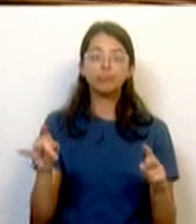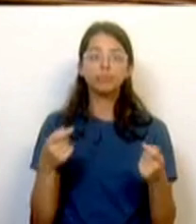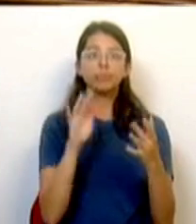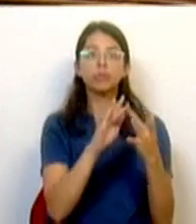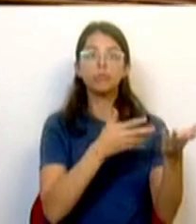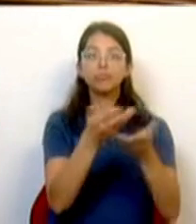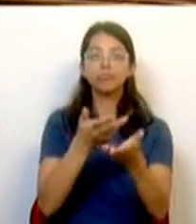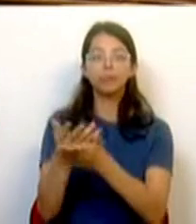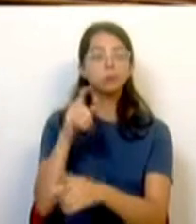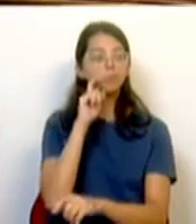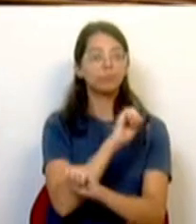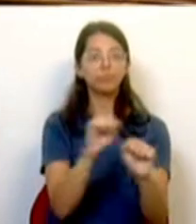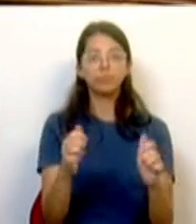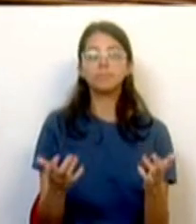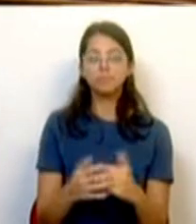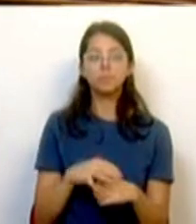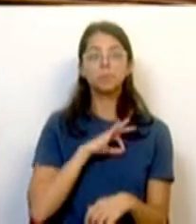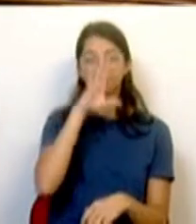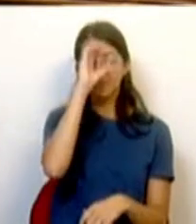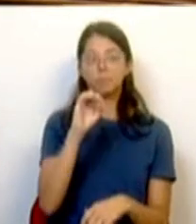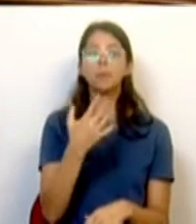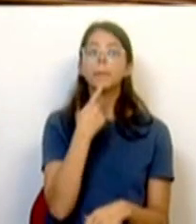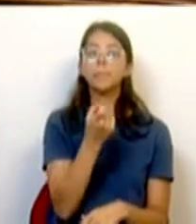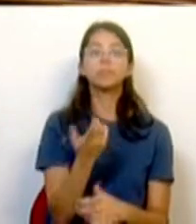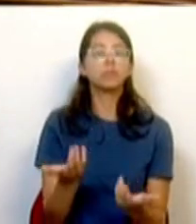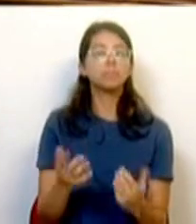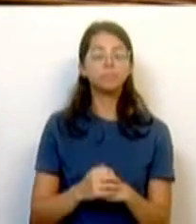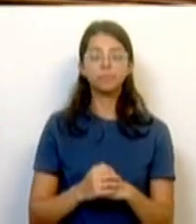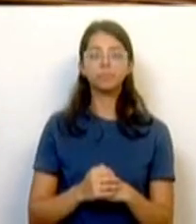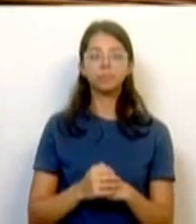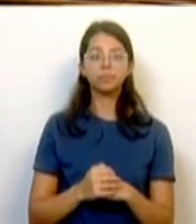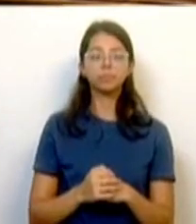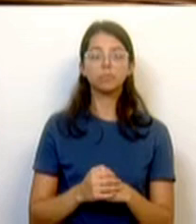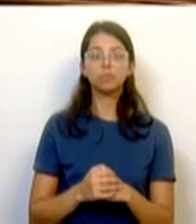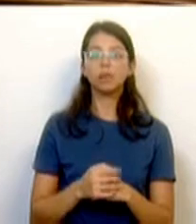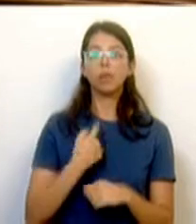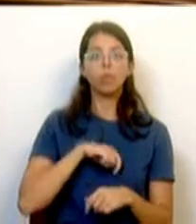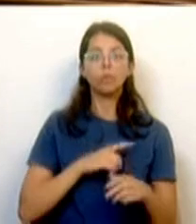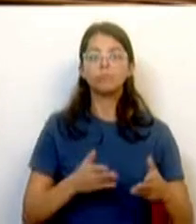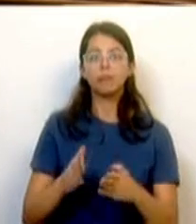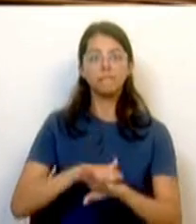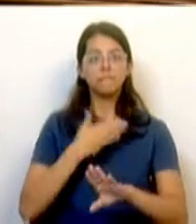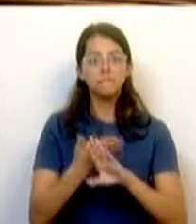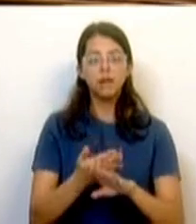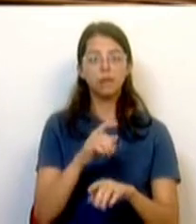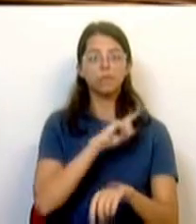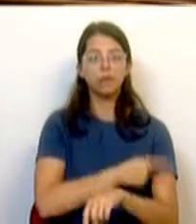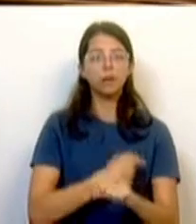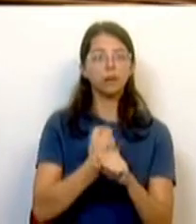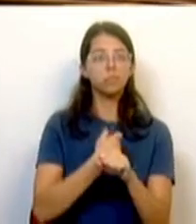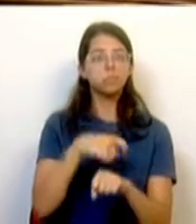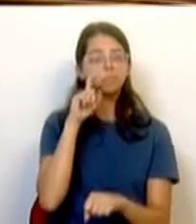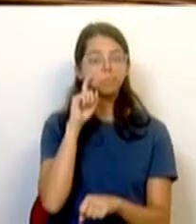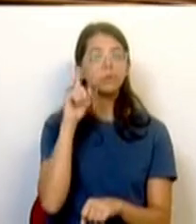contratos locais de segurança. Senhor Primeiro-Ministro, termino perguntando-lhe sobre qual a importância de continuarmos este caminho de reforço das nossas forças e serviços de